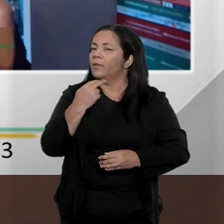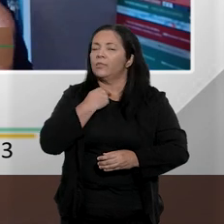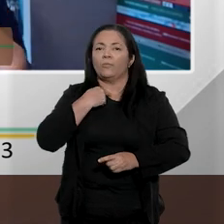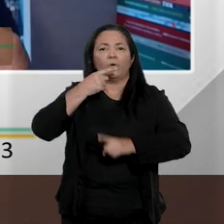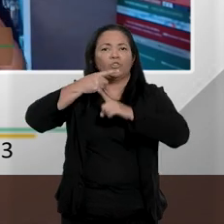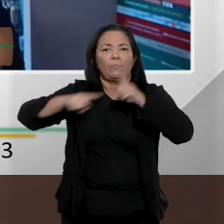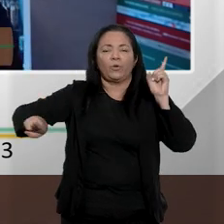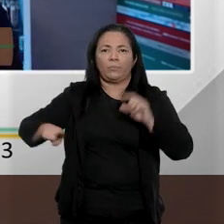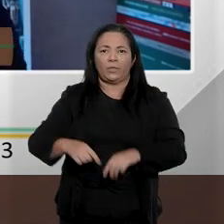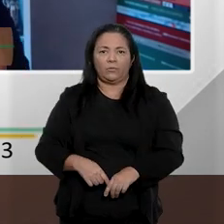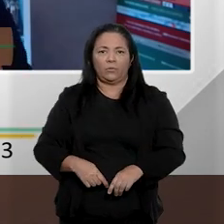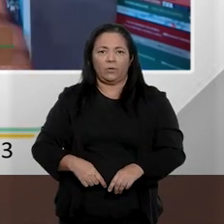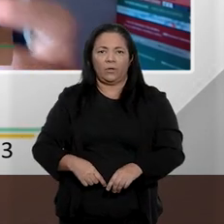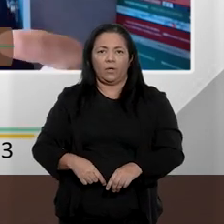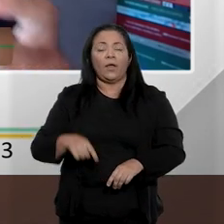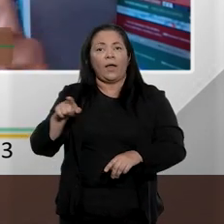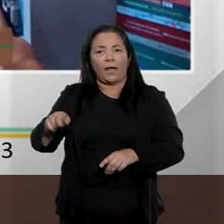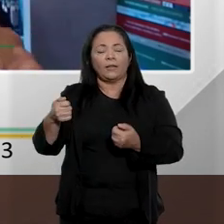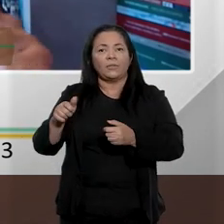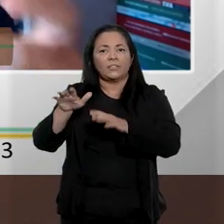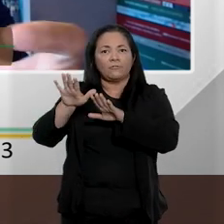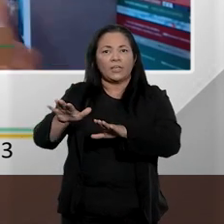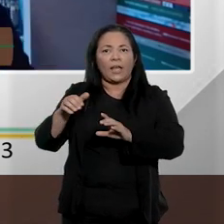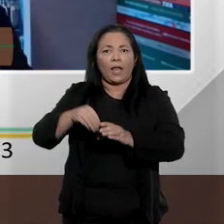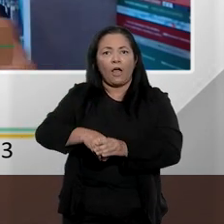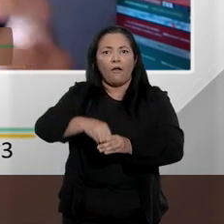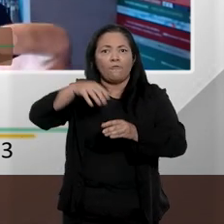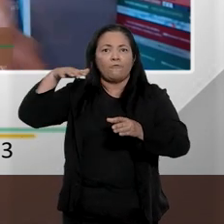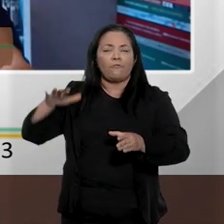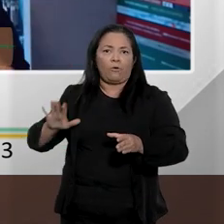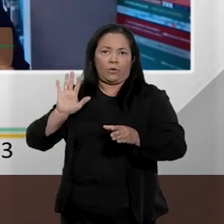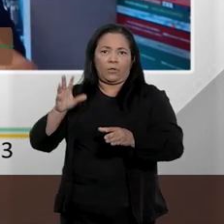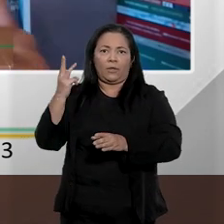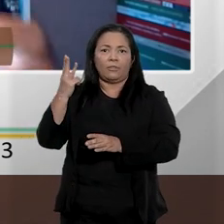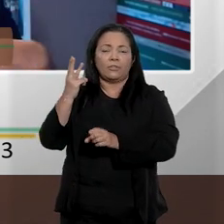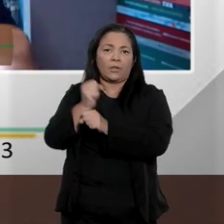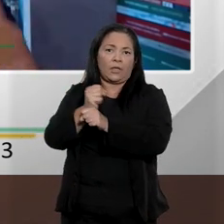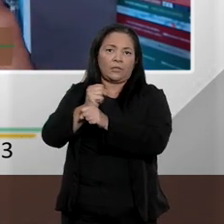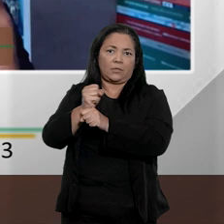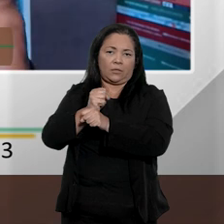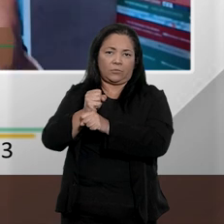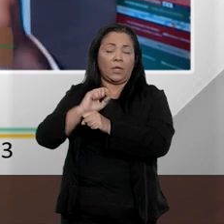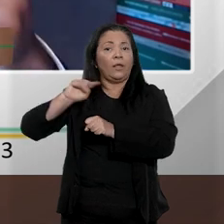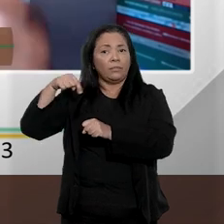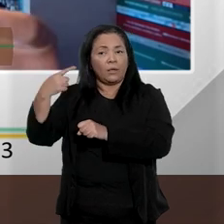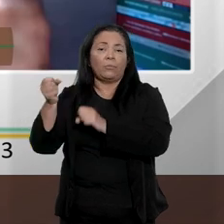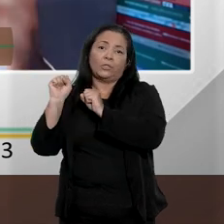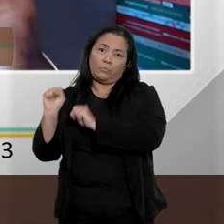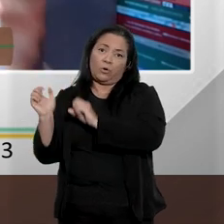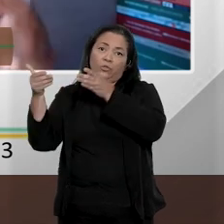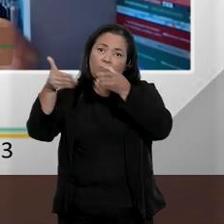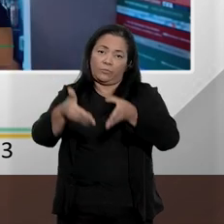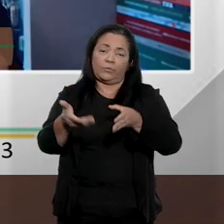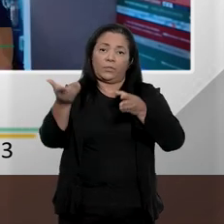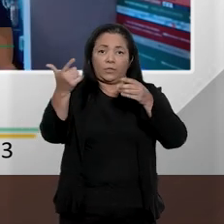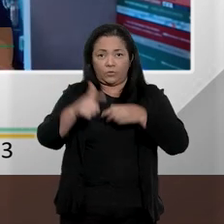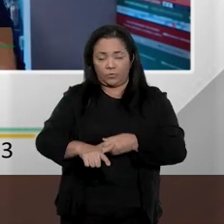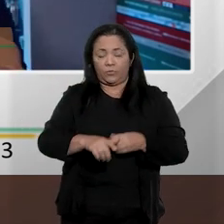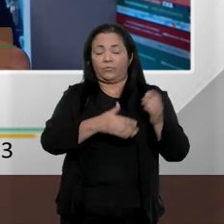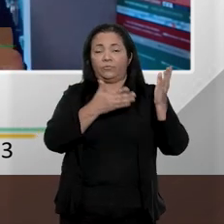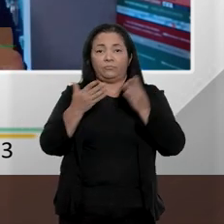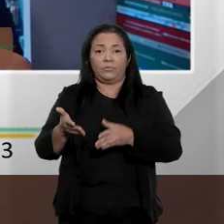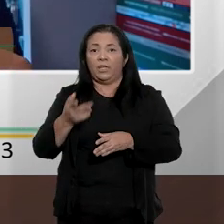vem nos convidar a pensar o direito penal para além dessa lógica da pena, da pena, repito, não que